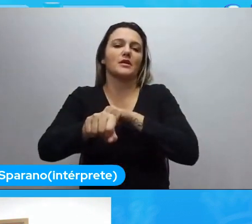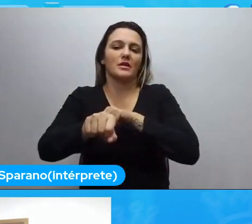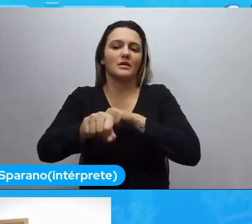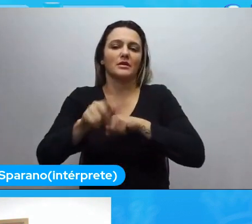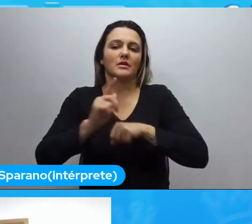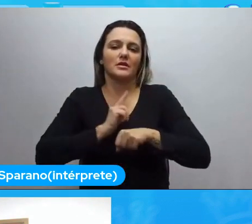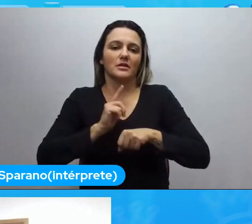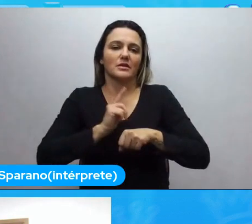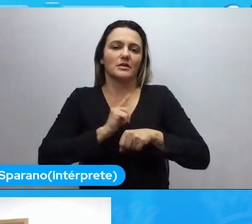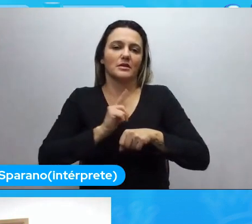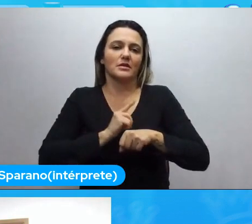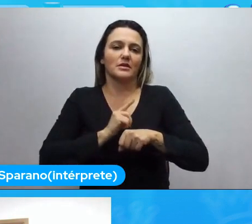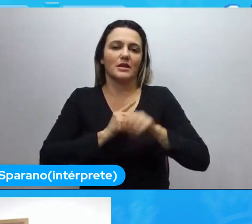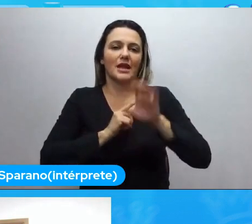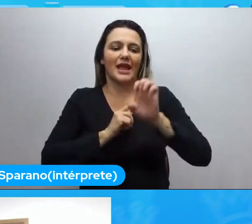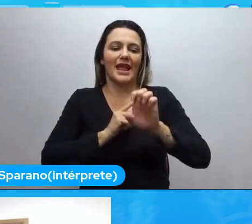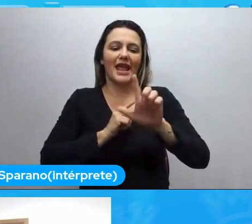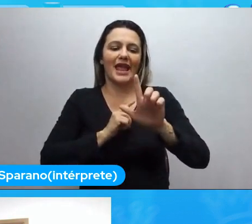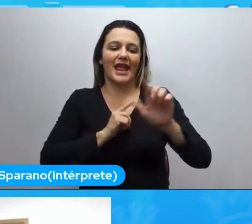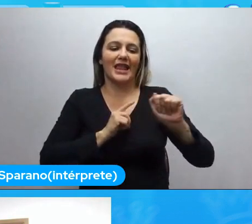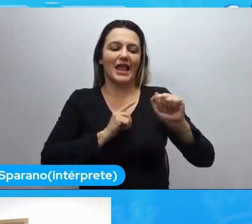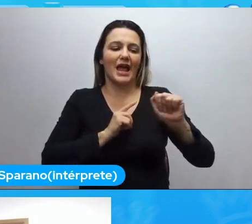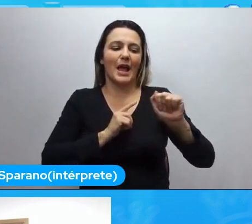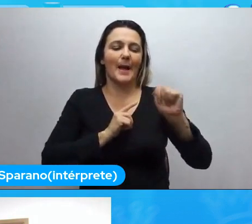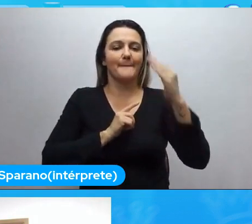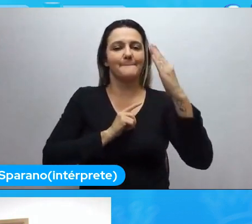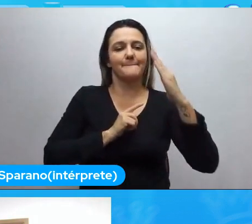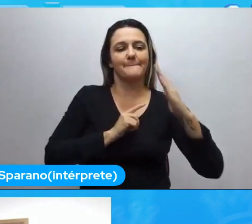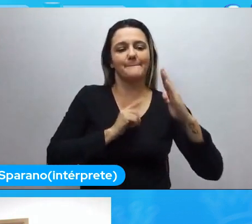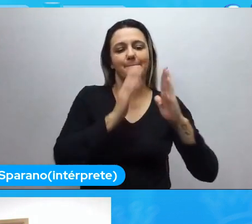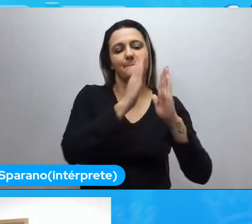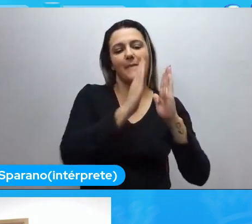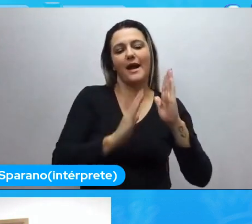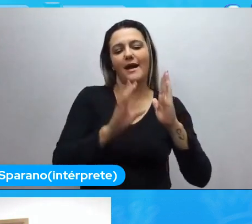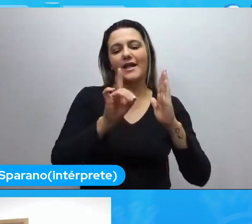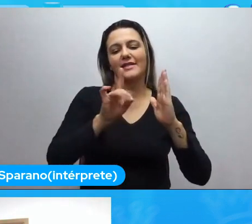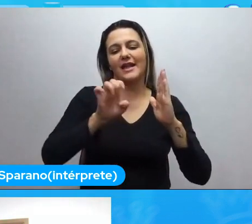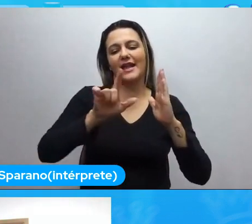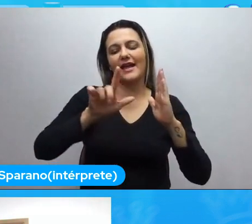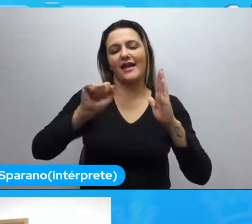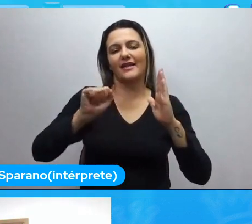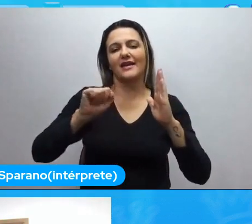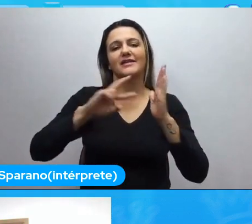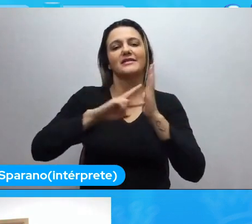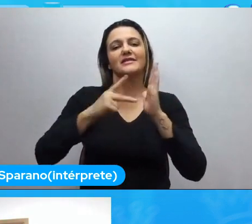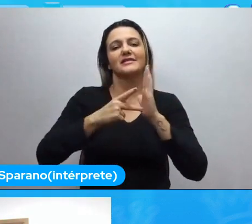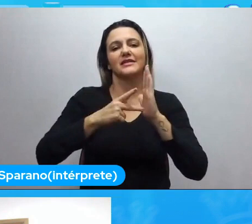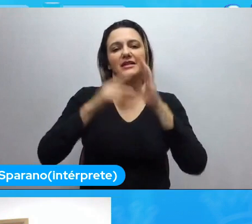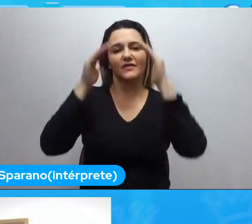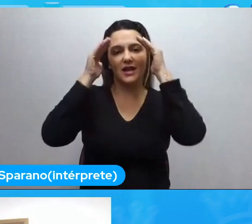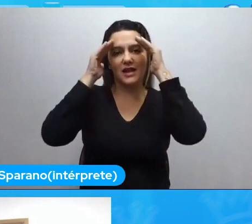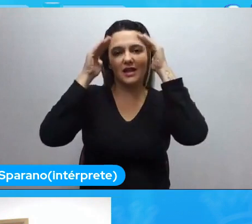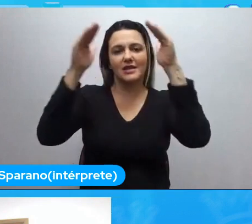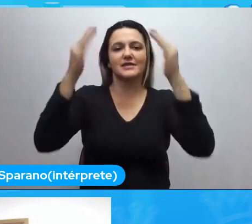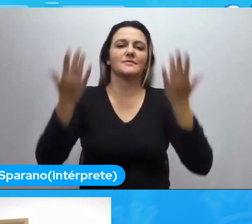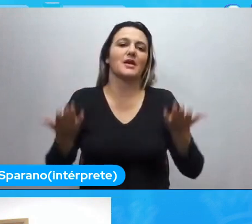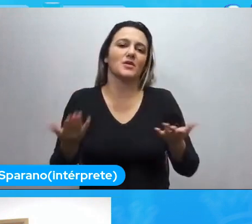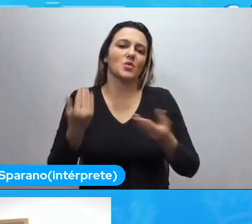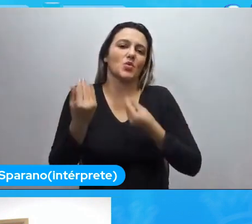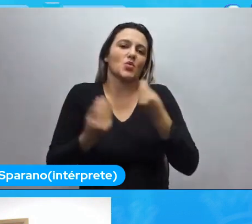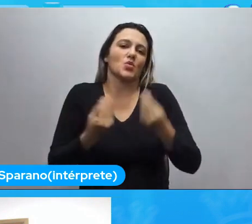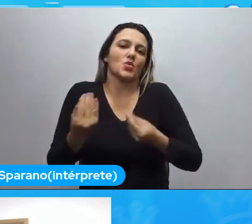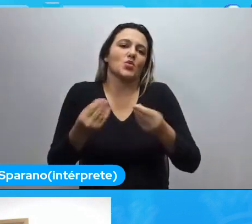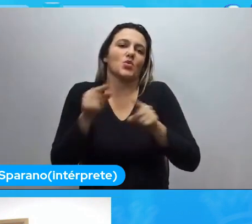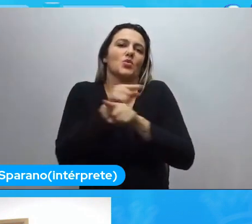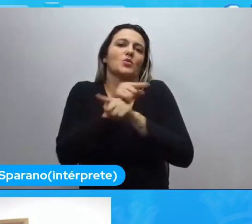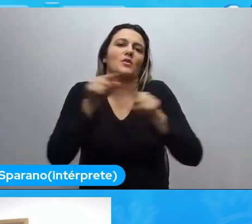ela barra dela, já é um sinal muito positivo de respeito com as pessoas, com como você deve chamar